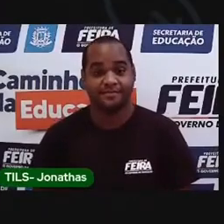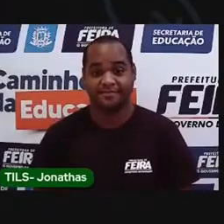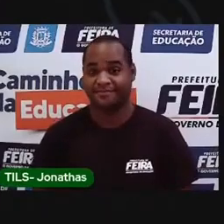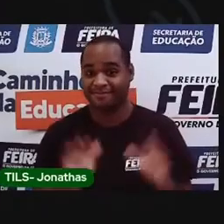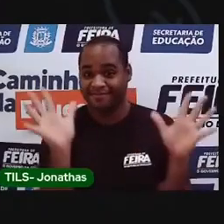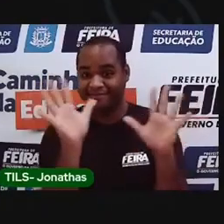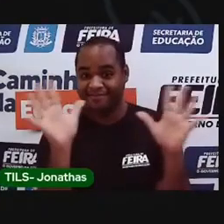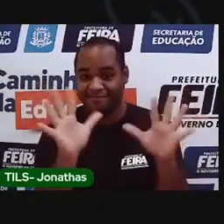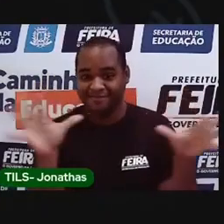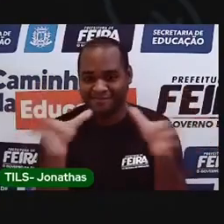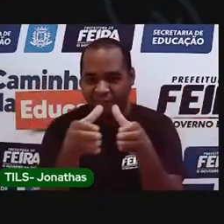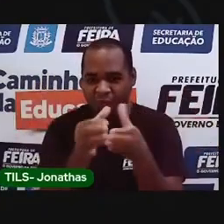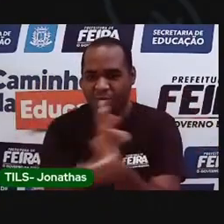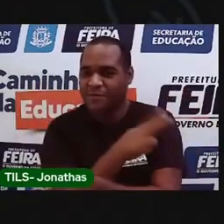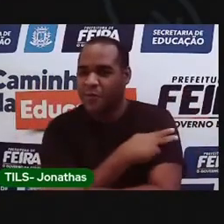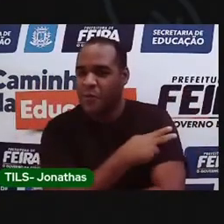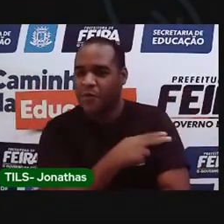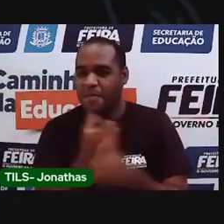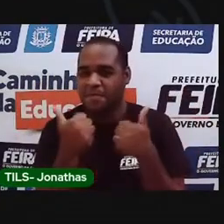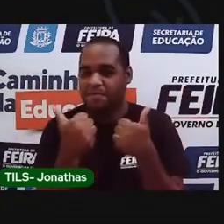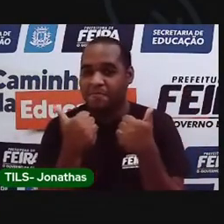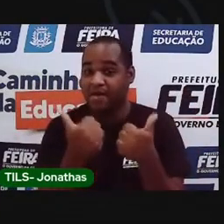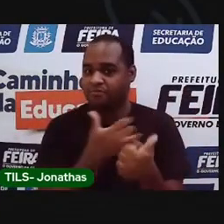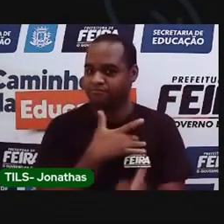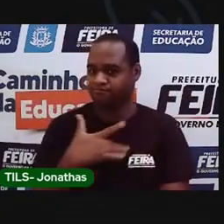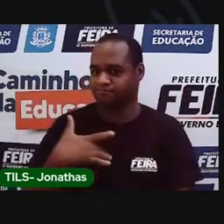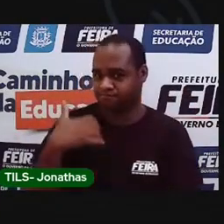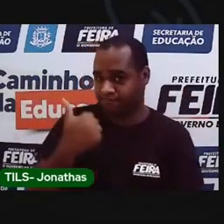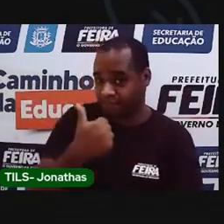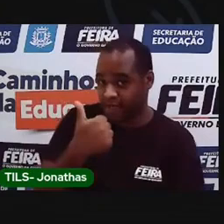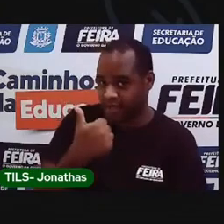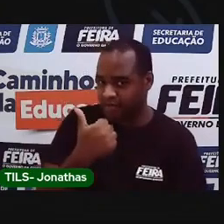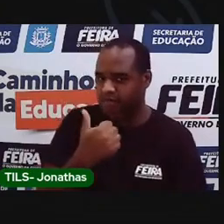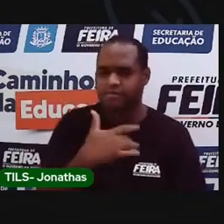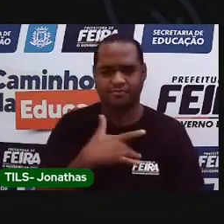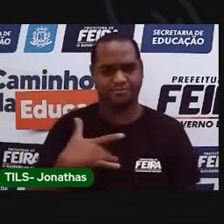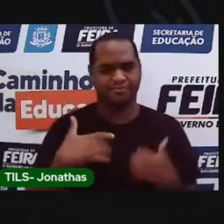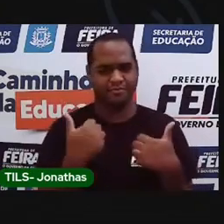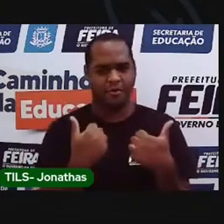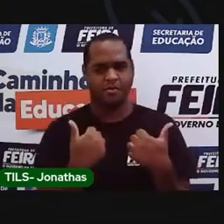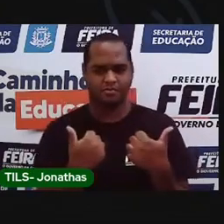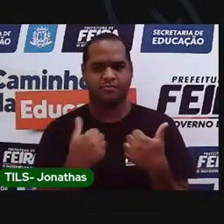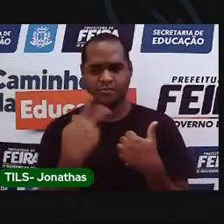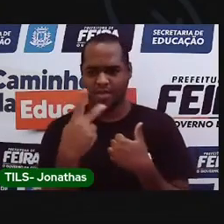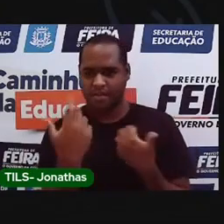Fala, galerinhas do segundo ano. Como é que vocês estão? Eu tô bem, e vocês?